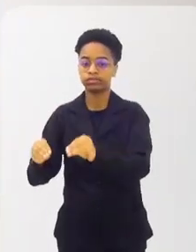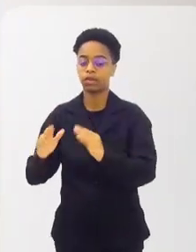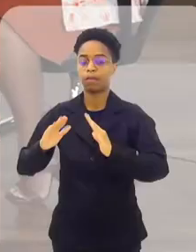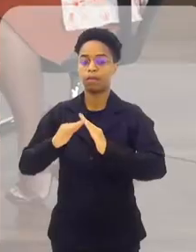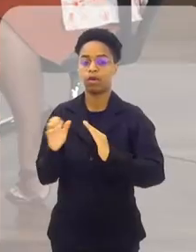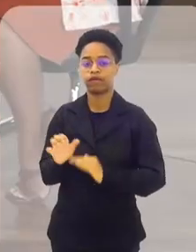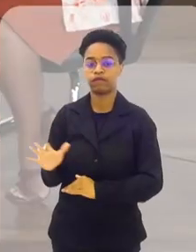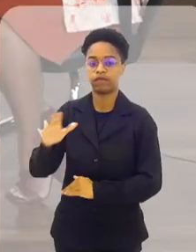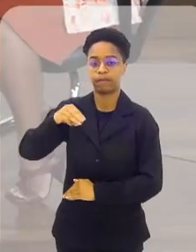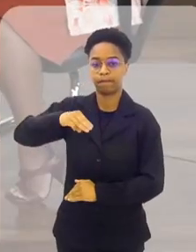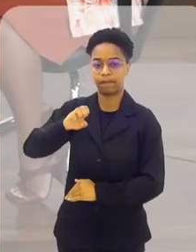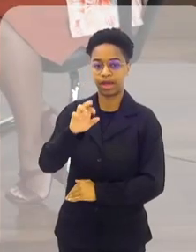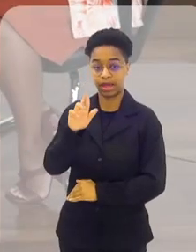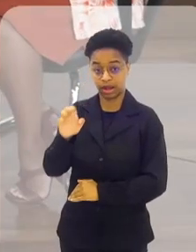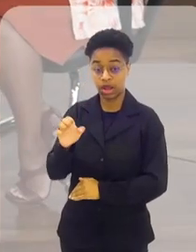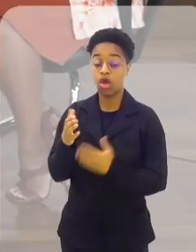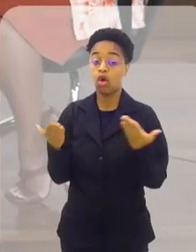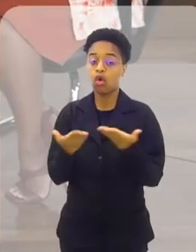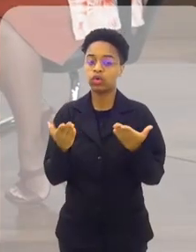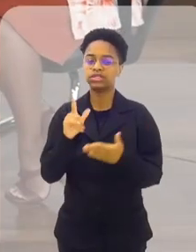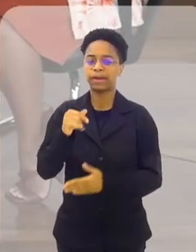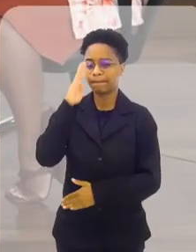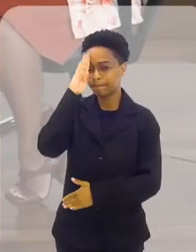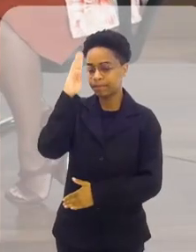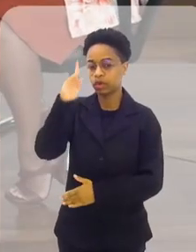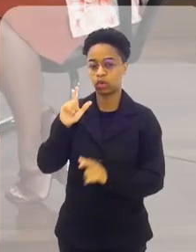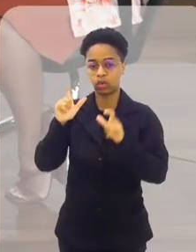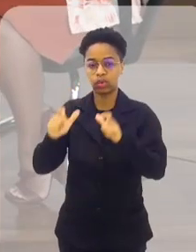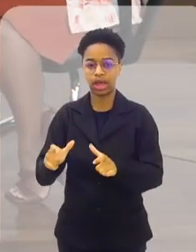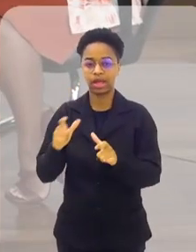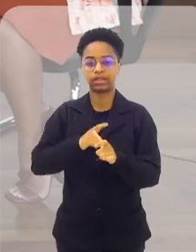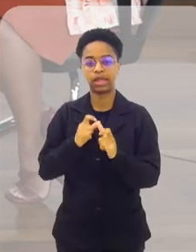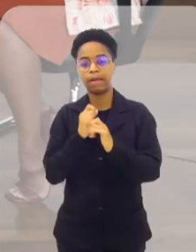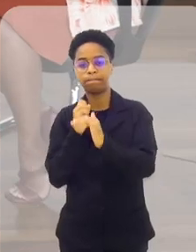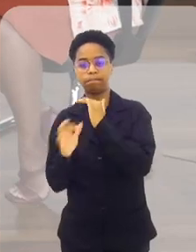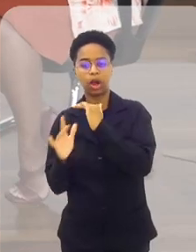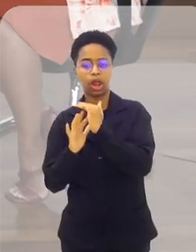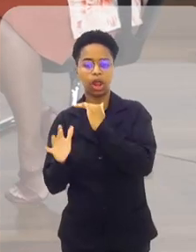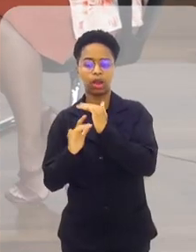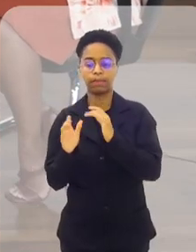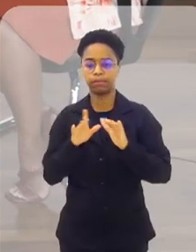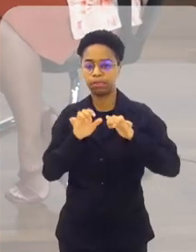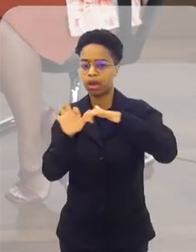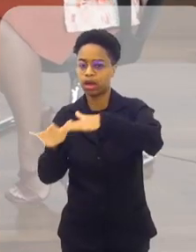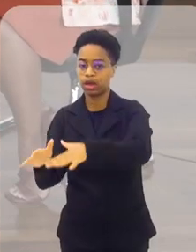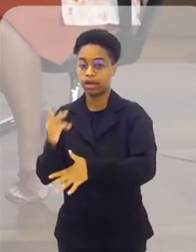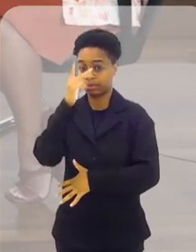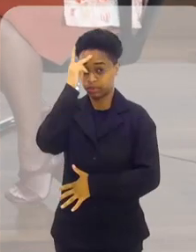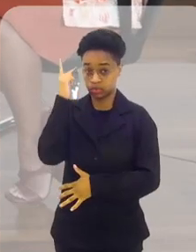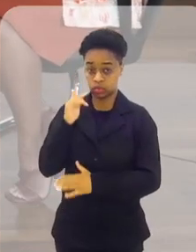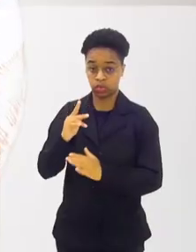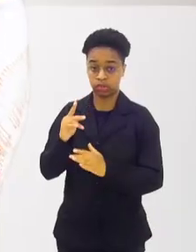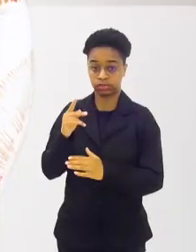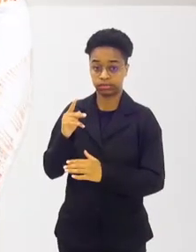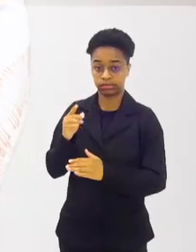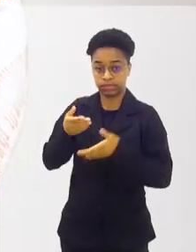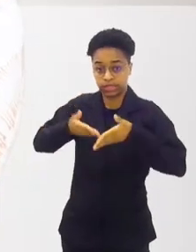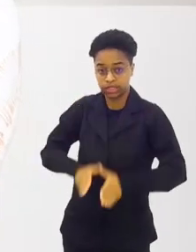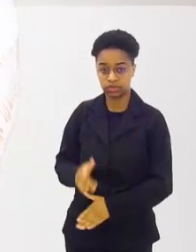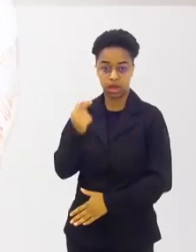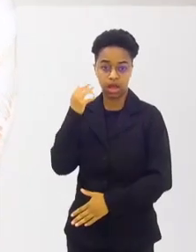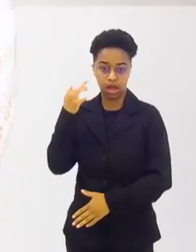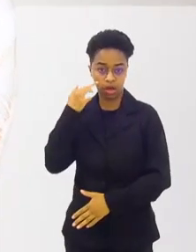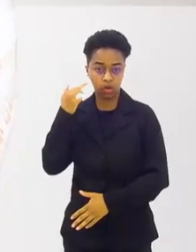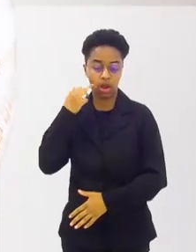que se estabeleceram na Maré. Hoje, na Maré é um dos principais epicentros de angolanos na cidade do Rio de